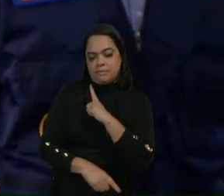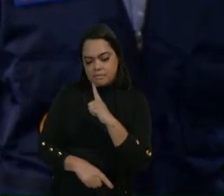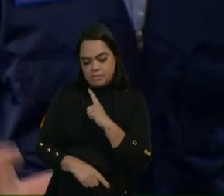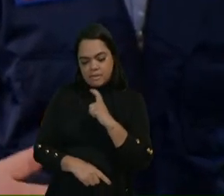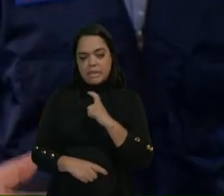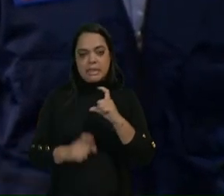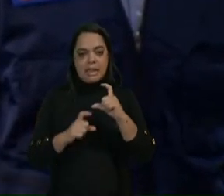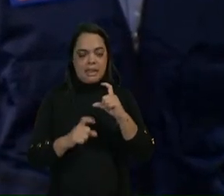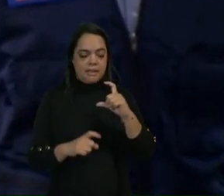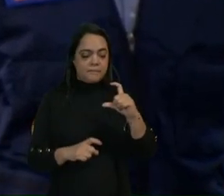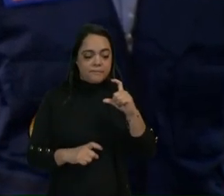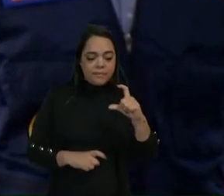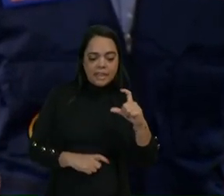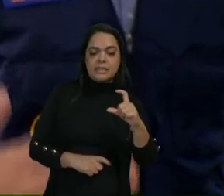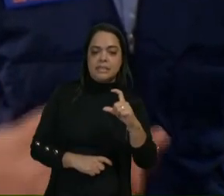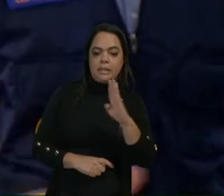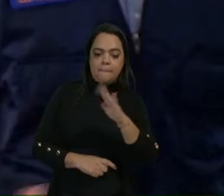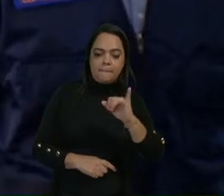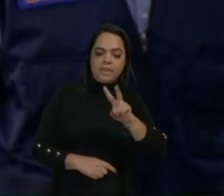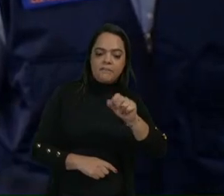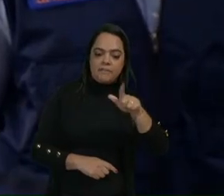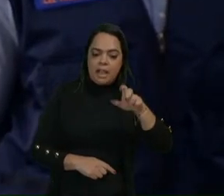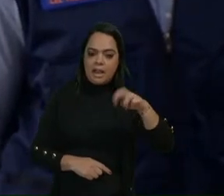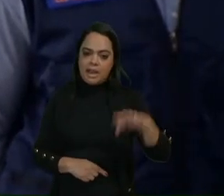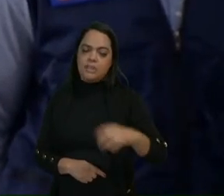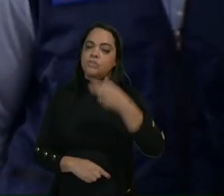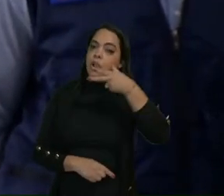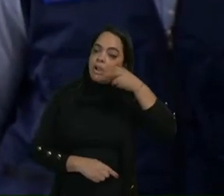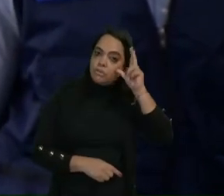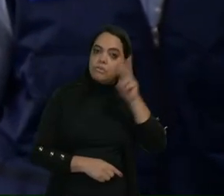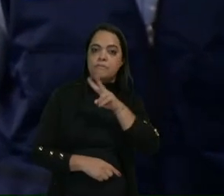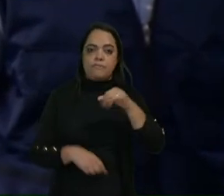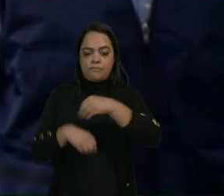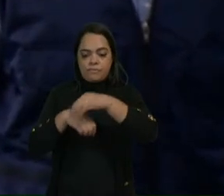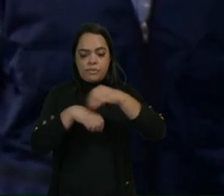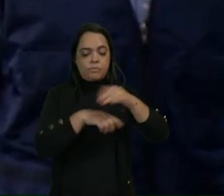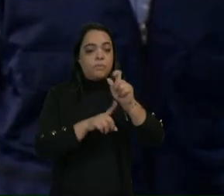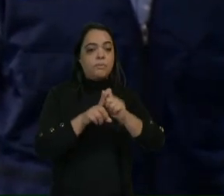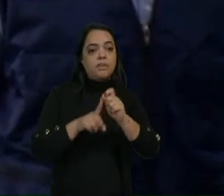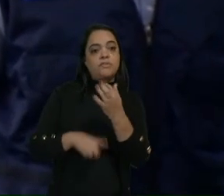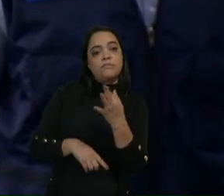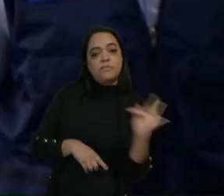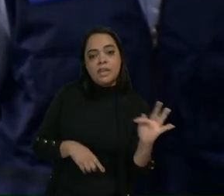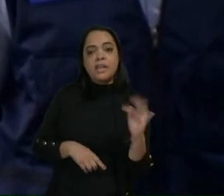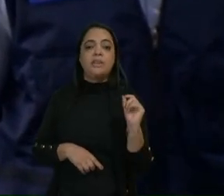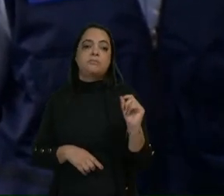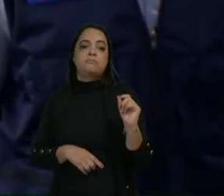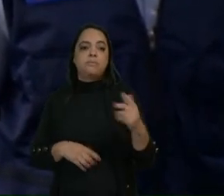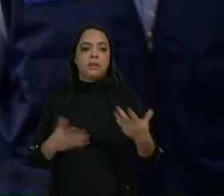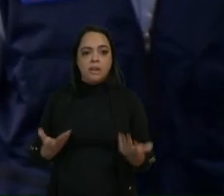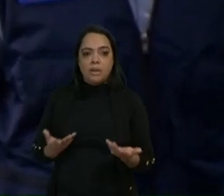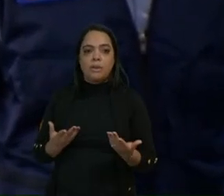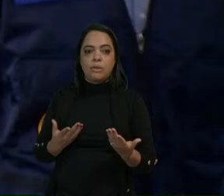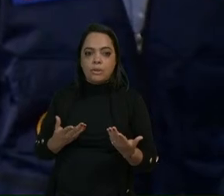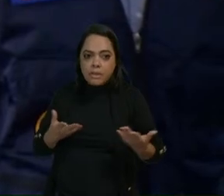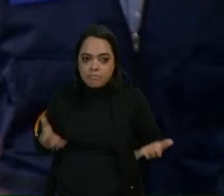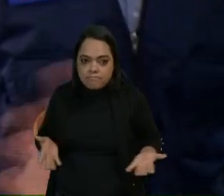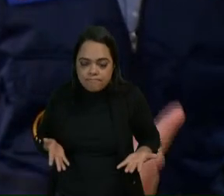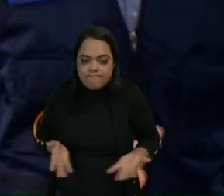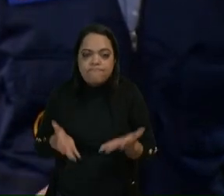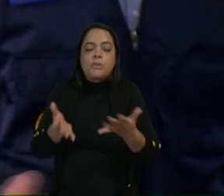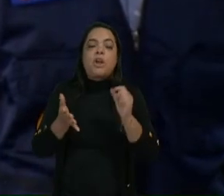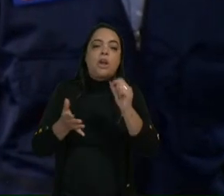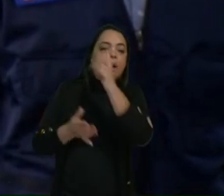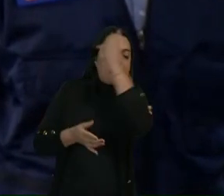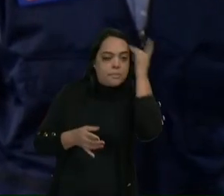bivalente antes de ontem, já vamos distribuir agora em fevereiro para dar o reforço daquela população mais vulnerável. E